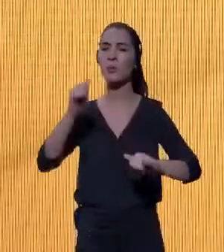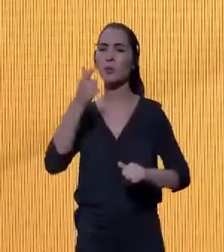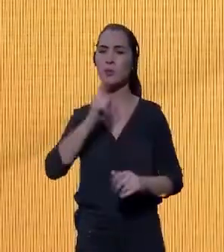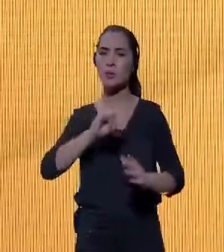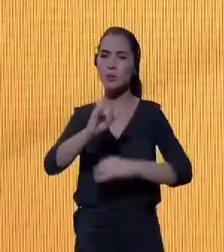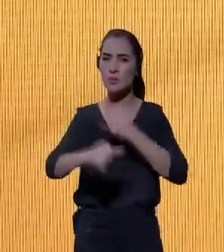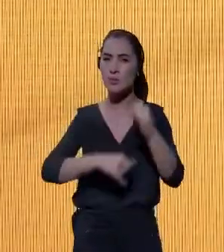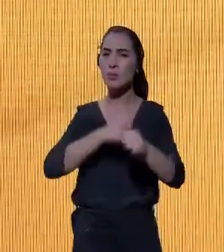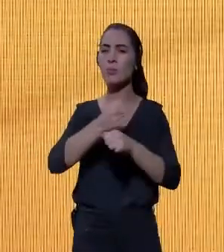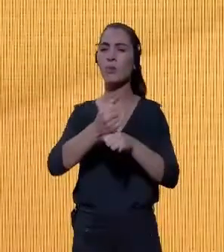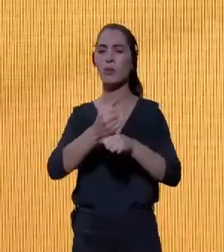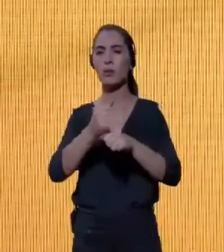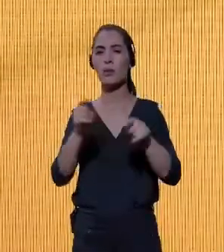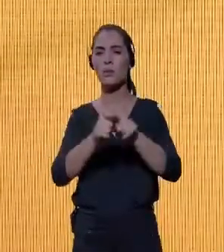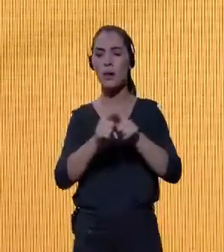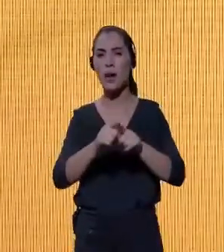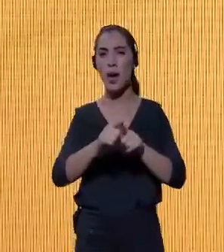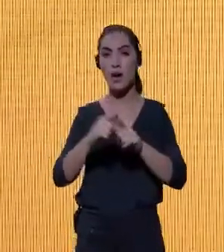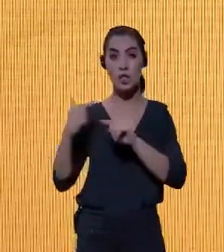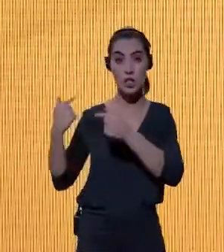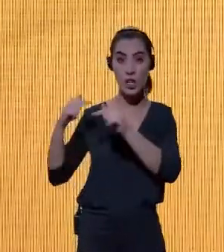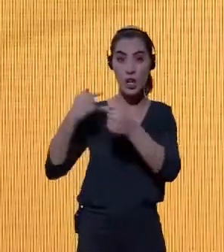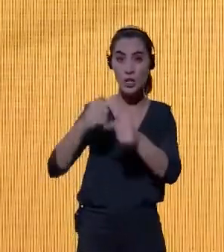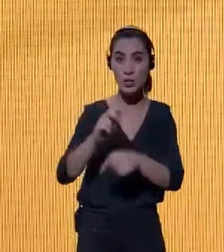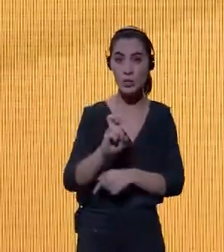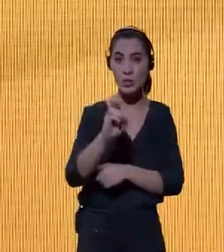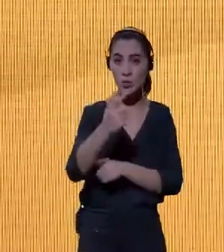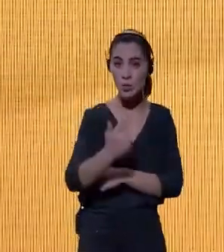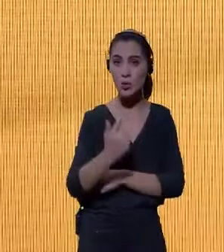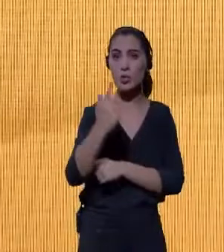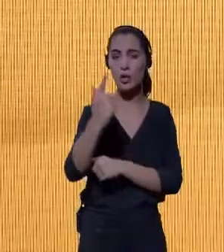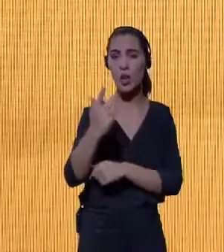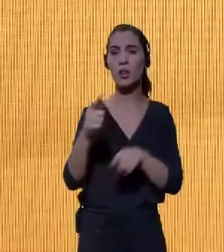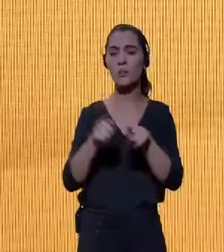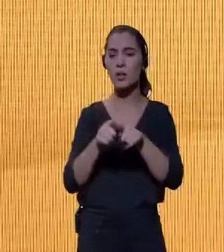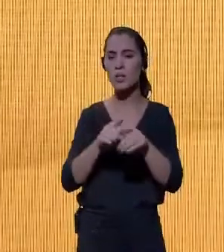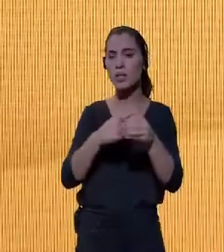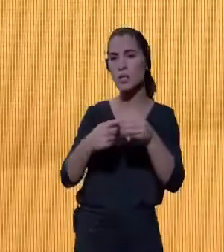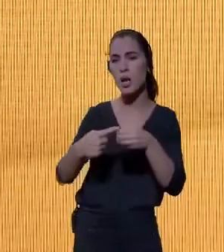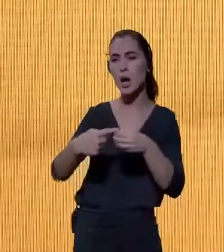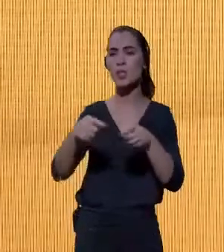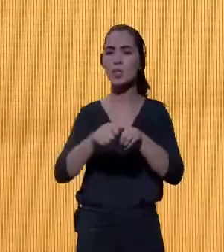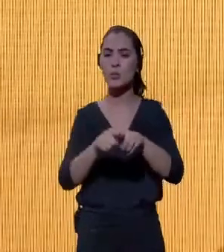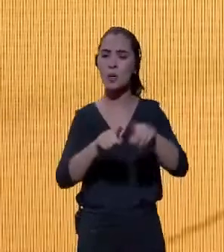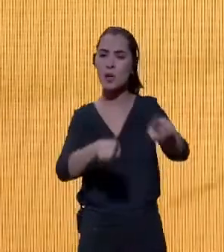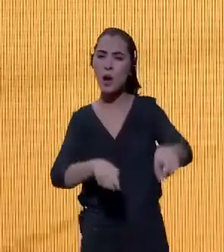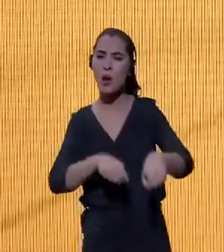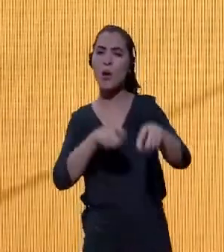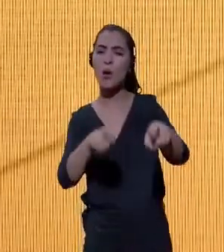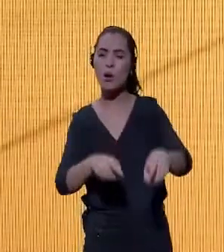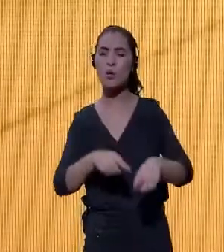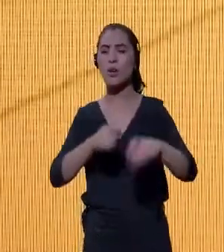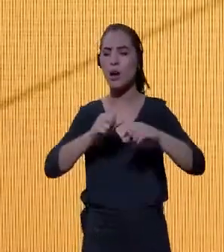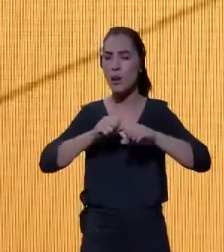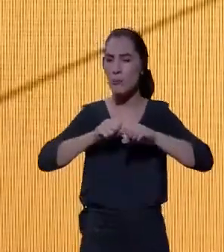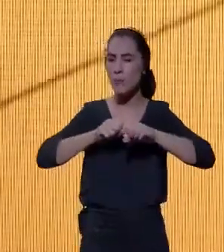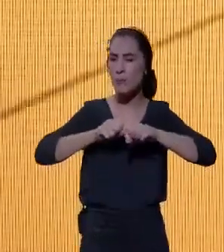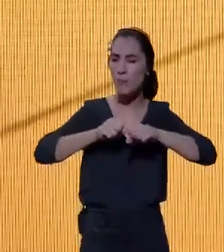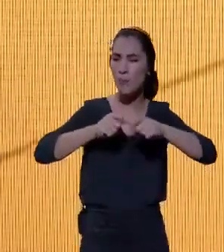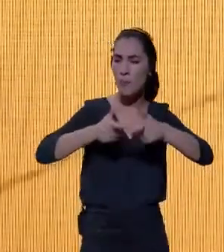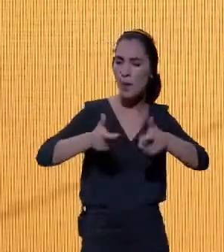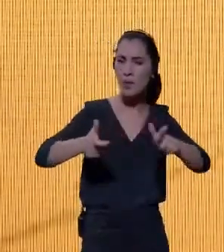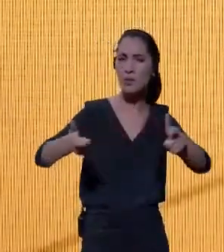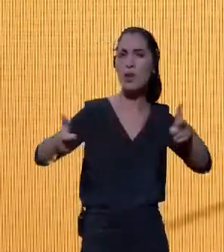da geração 5G na cidade e no campo, a ampliação de oportunidades digitais para negócios